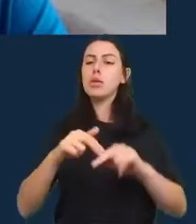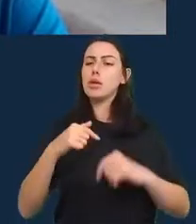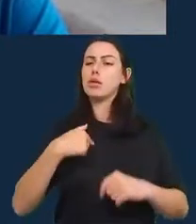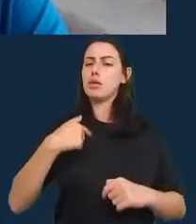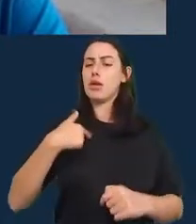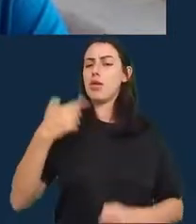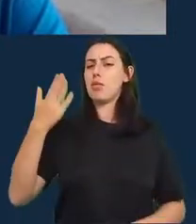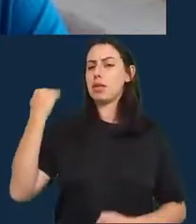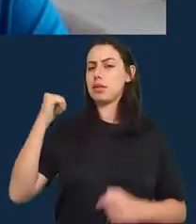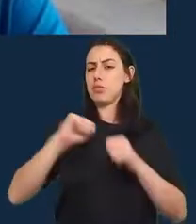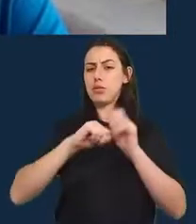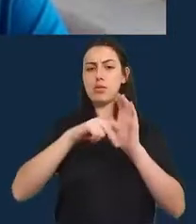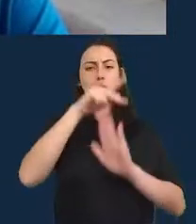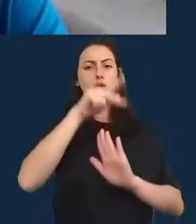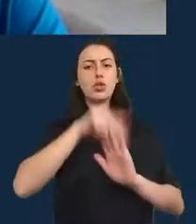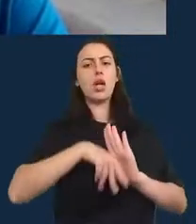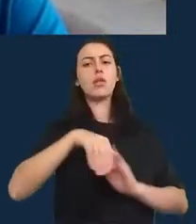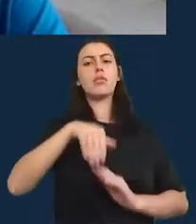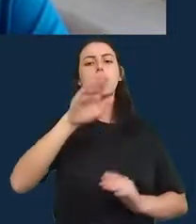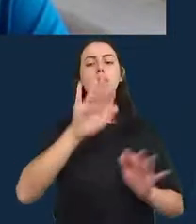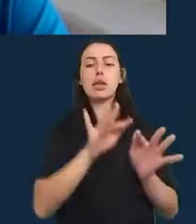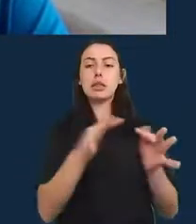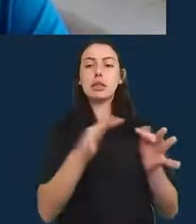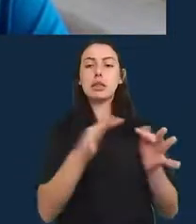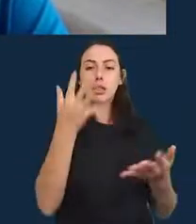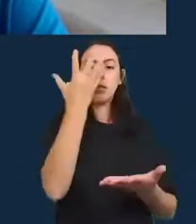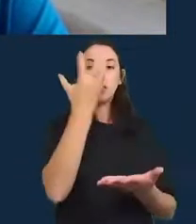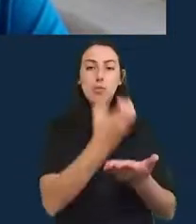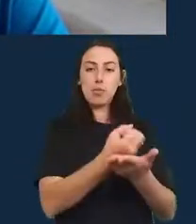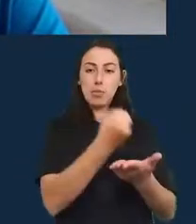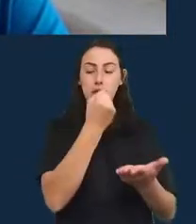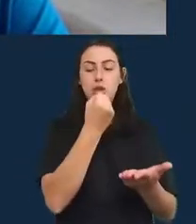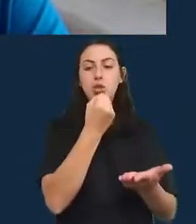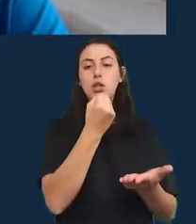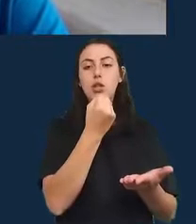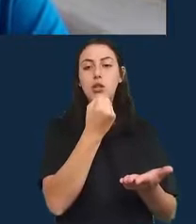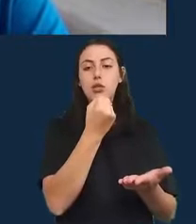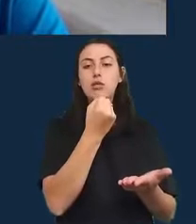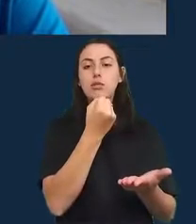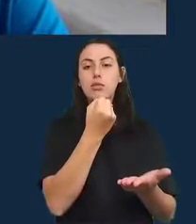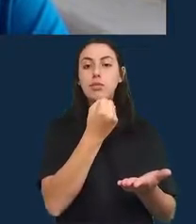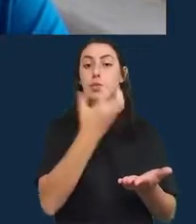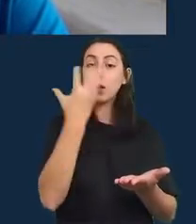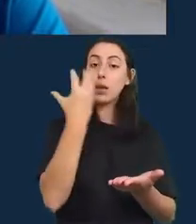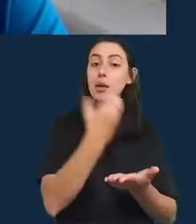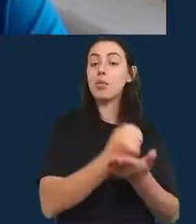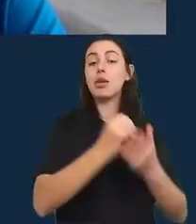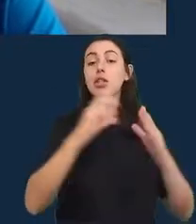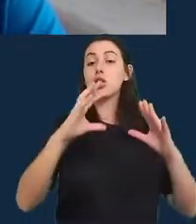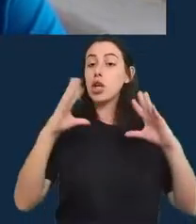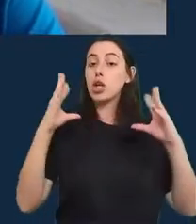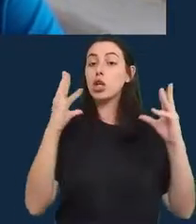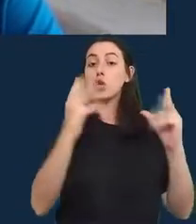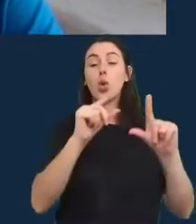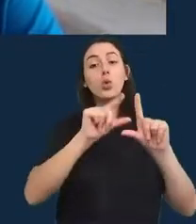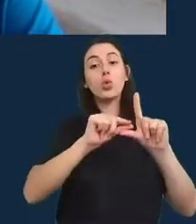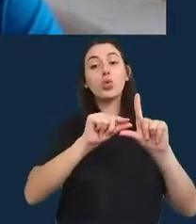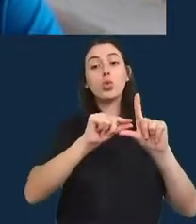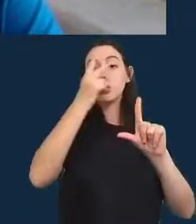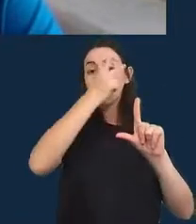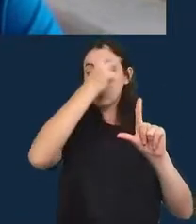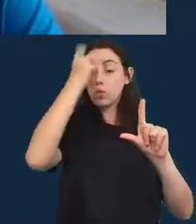aonde eu baixei todos os tweets de uma certa de pessoa e eu analisei